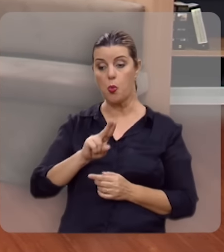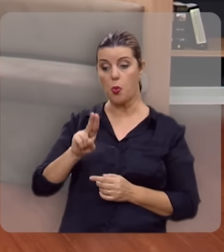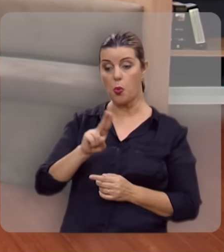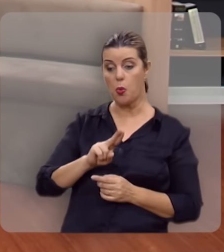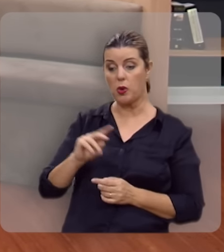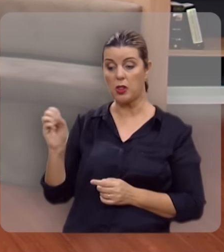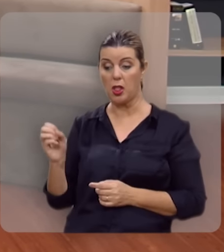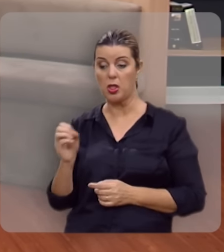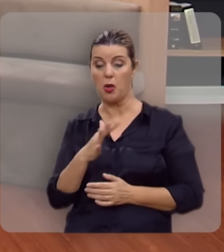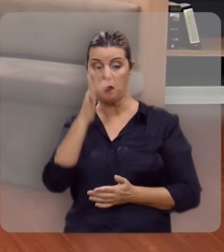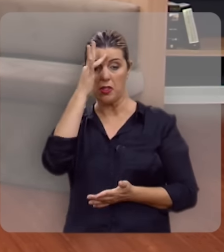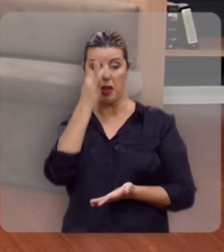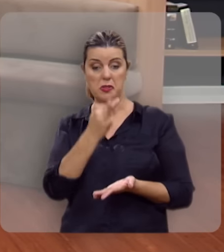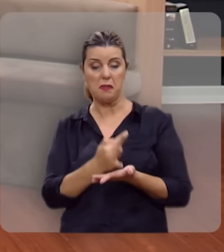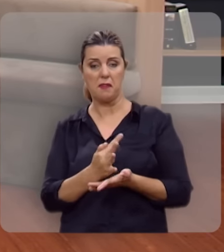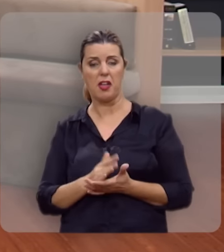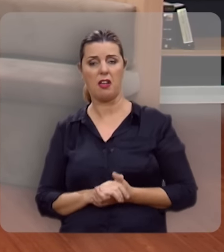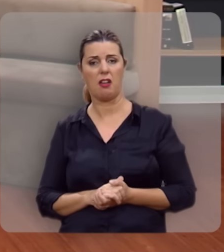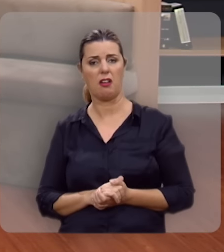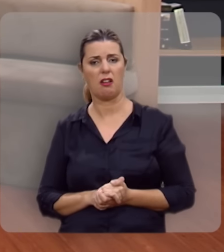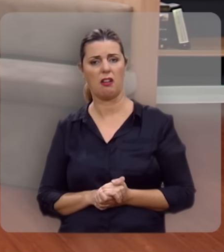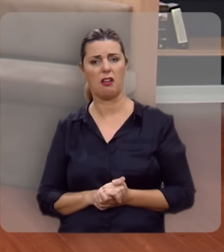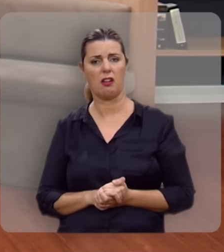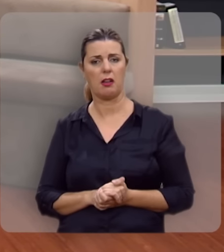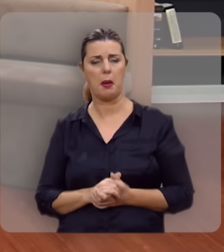adotando as novidades do mercado da fé